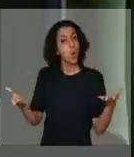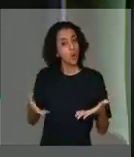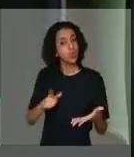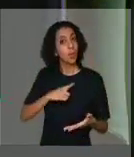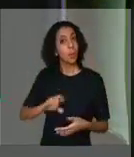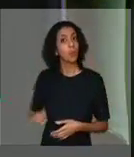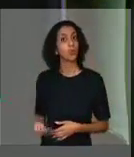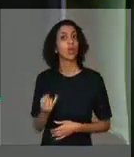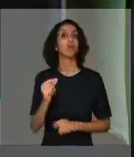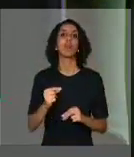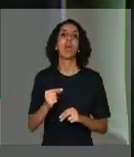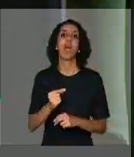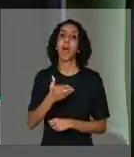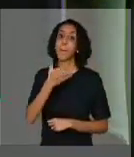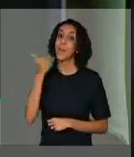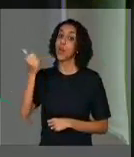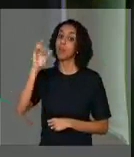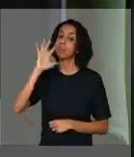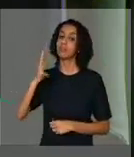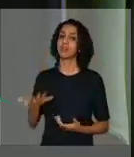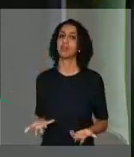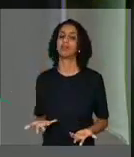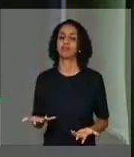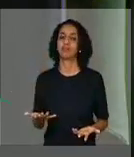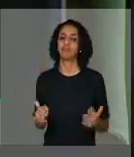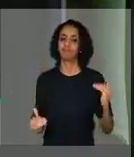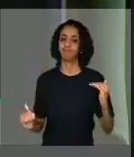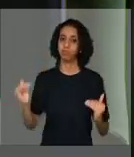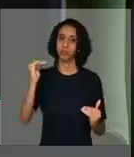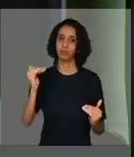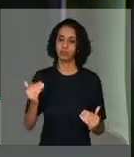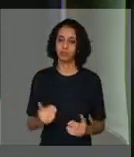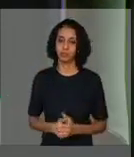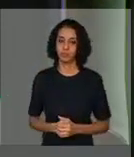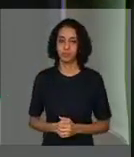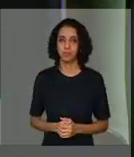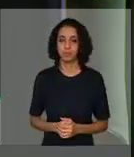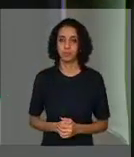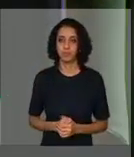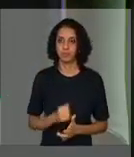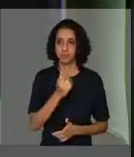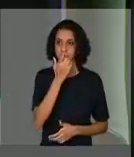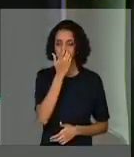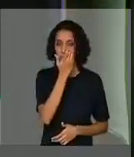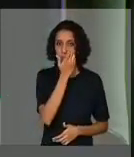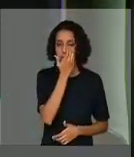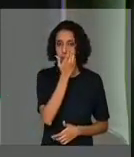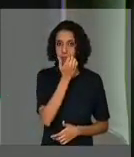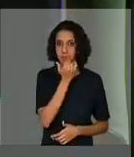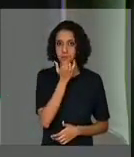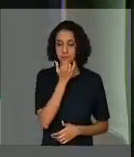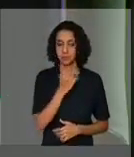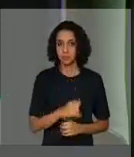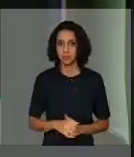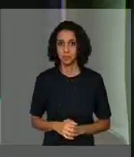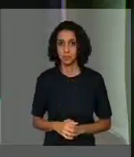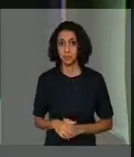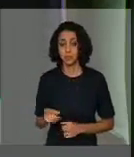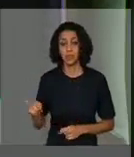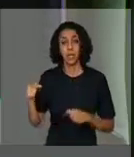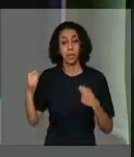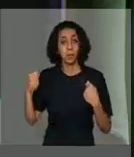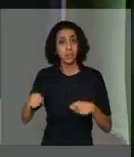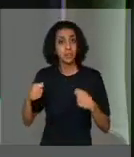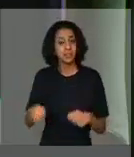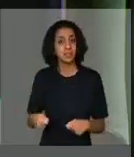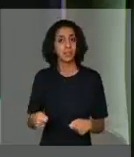de sair maior, de falar a mesma língua dos milhões de brasileiros